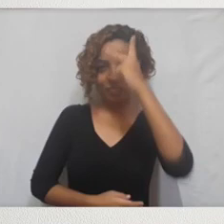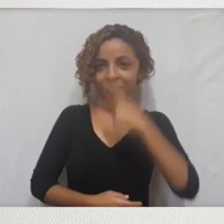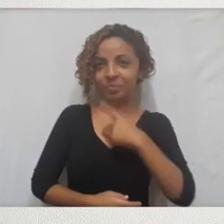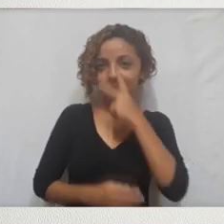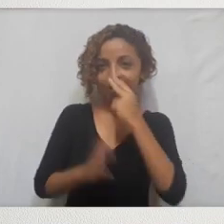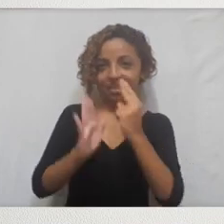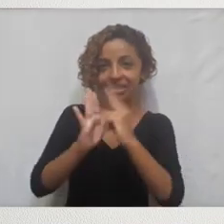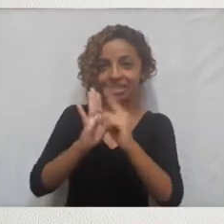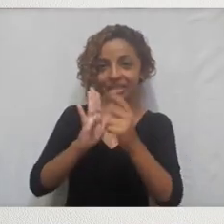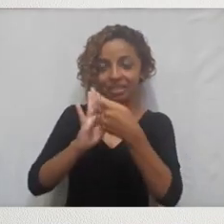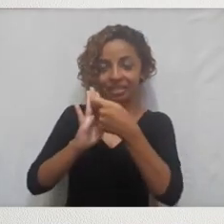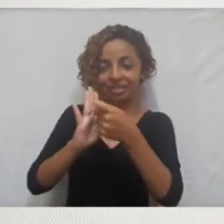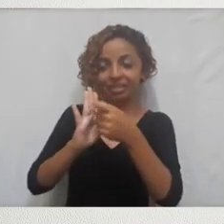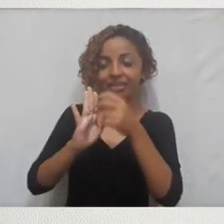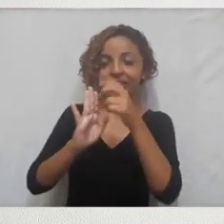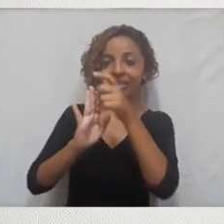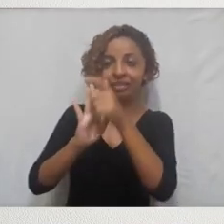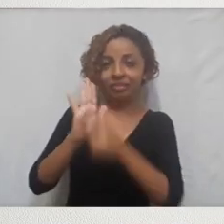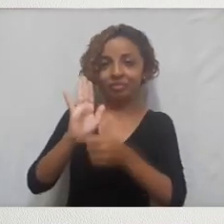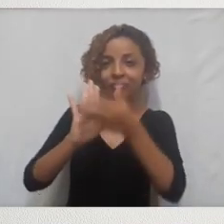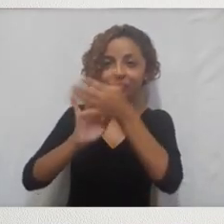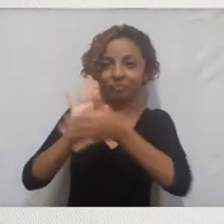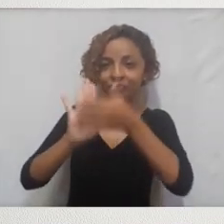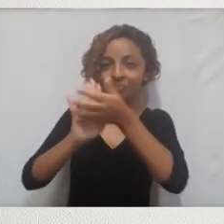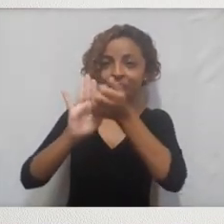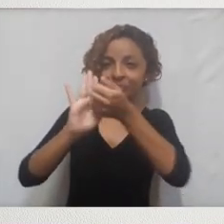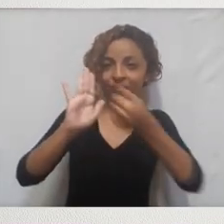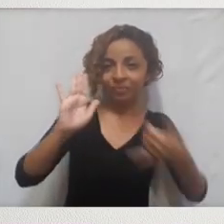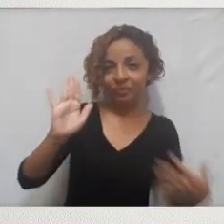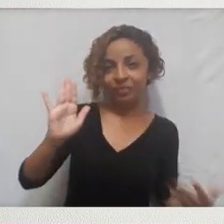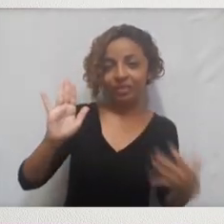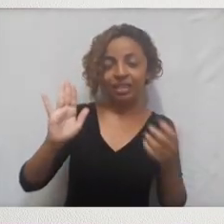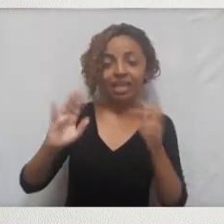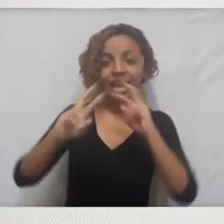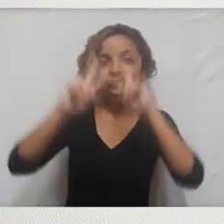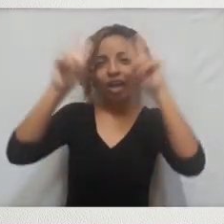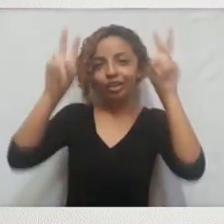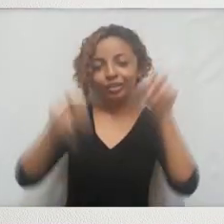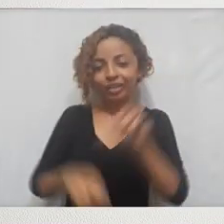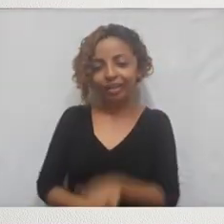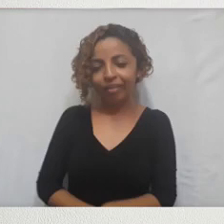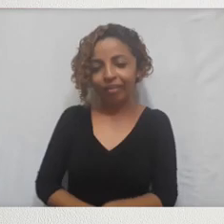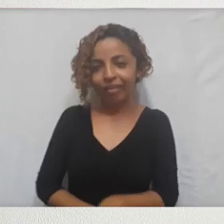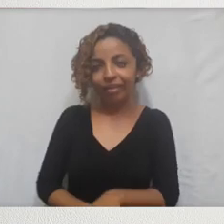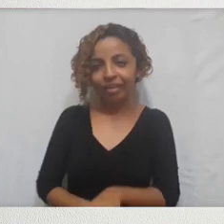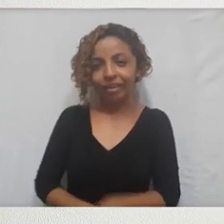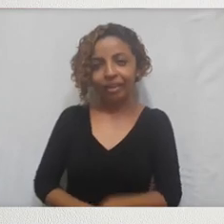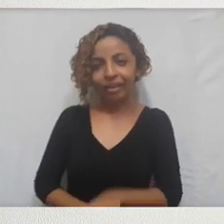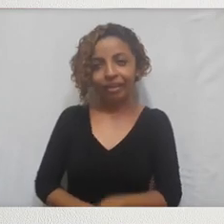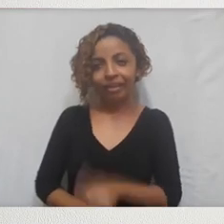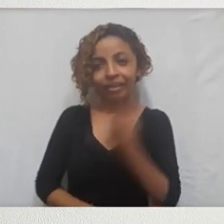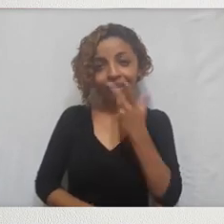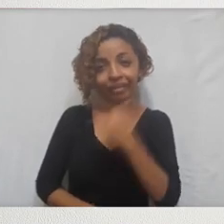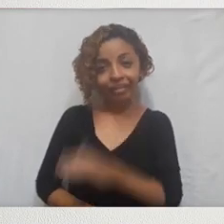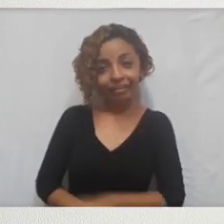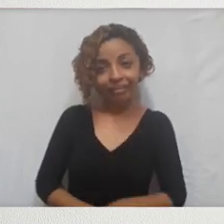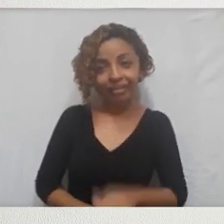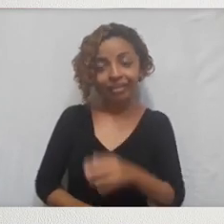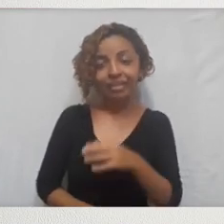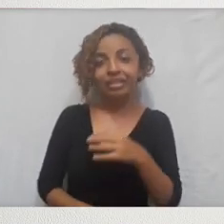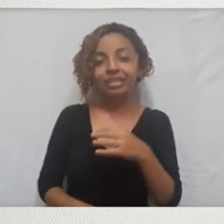no amanhã, e a gente tem toda a formação dele, desde criança, ali nos anos 40,